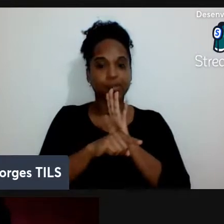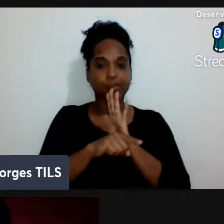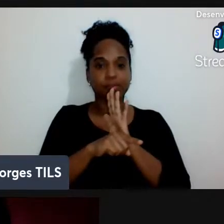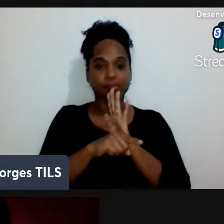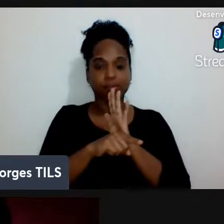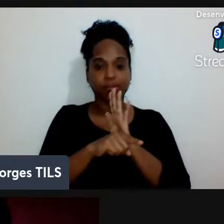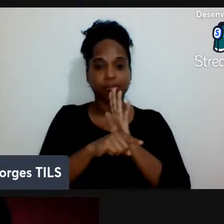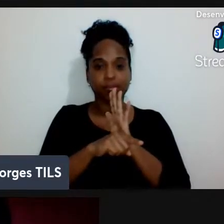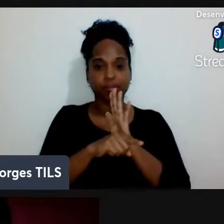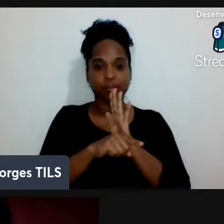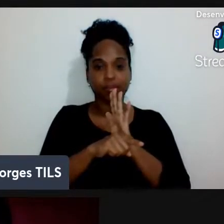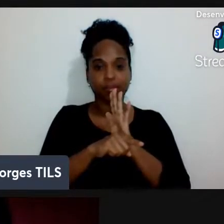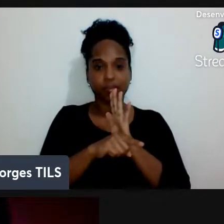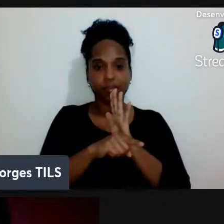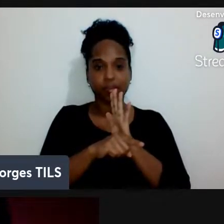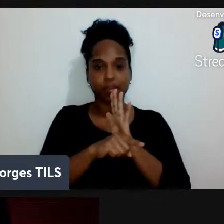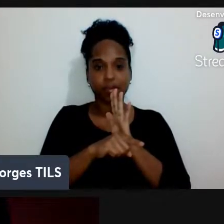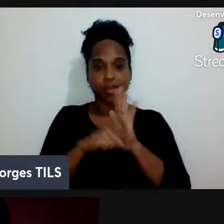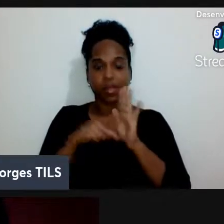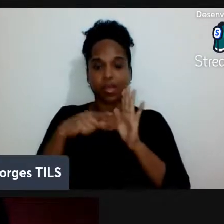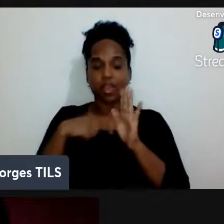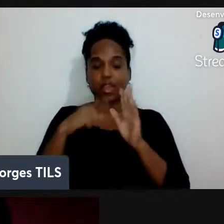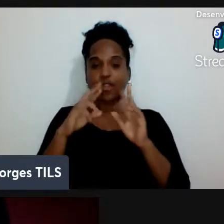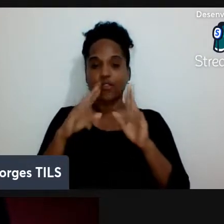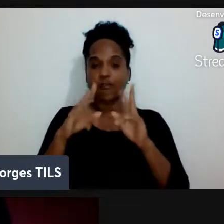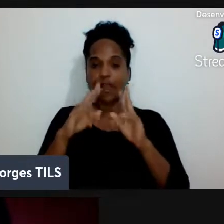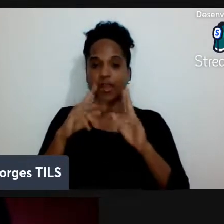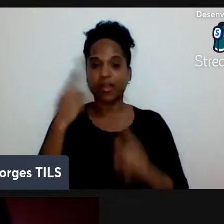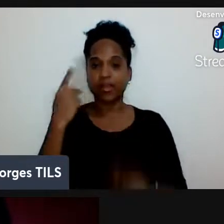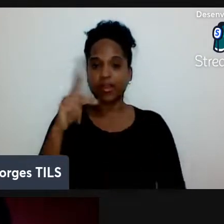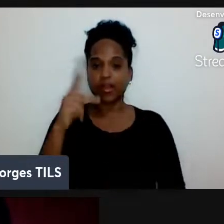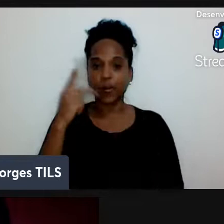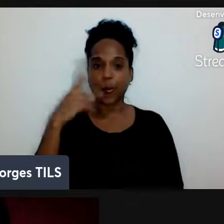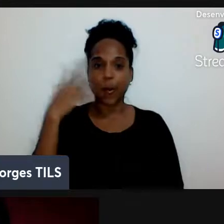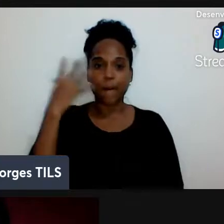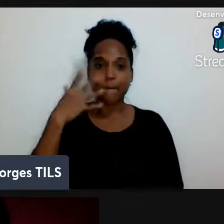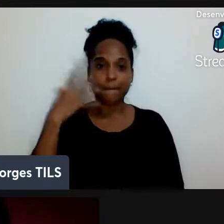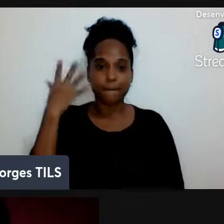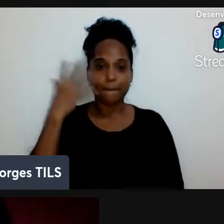foge um pouco da sua palestra é mais voltado pra